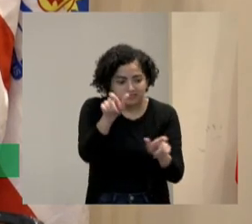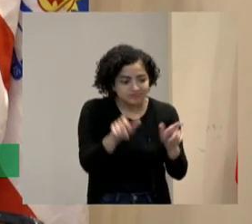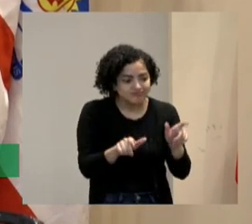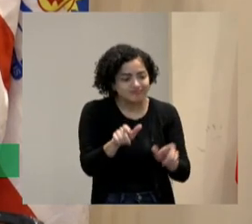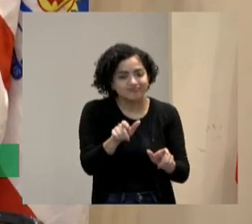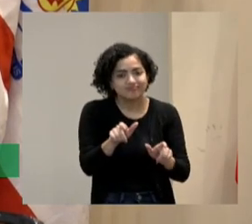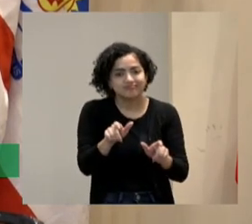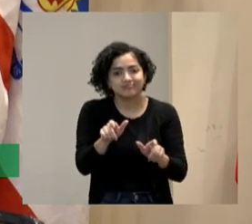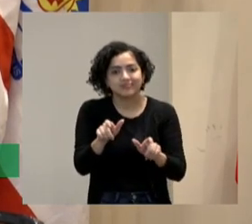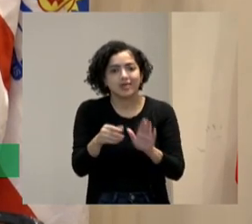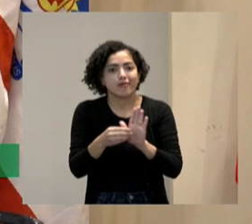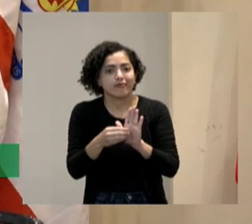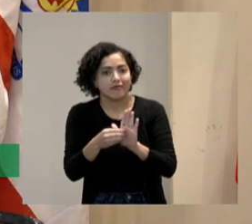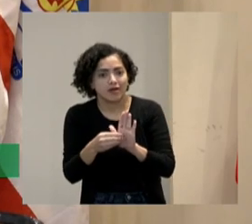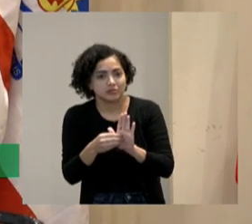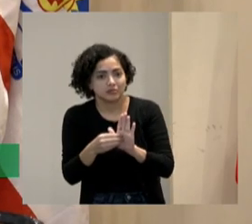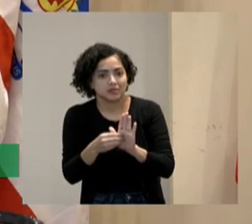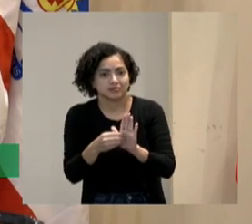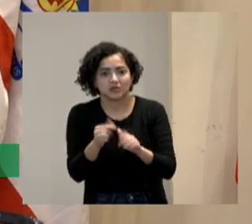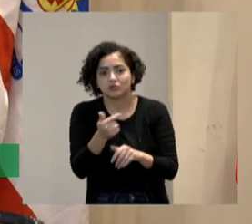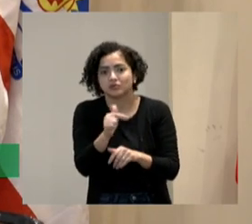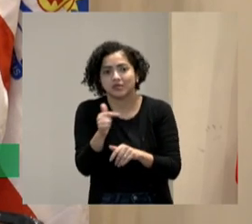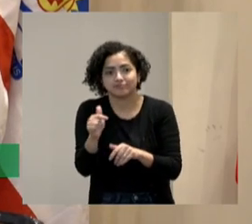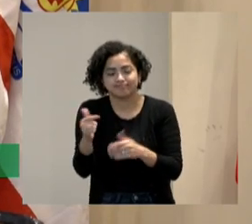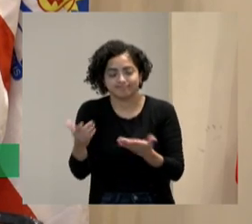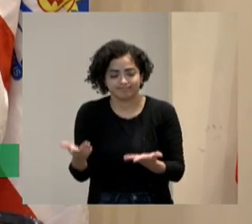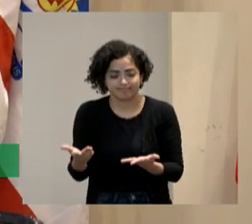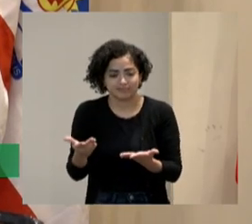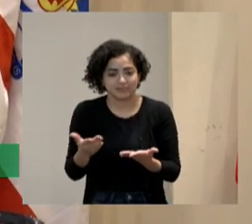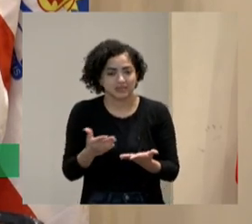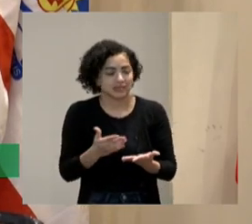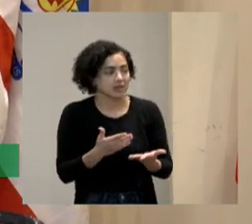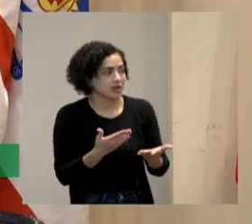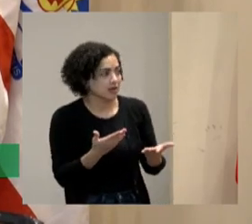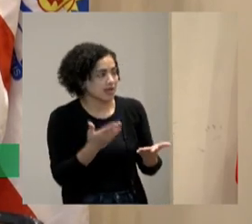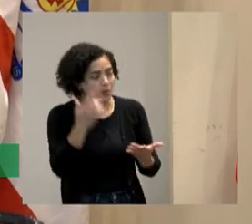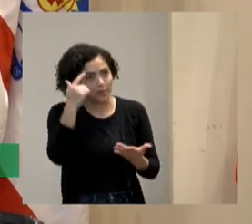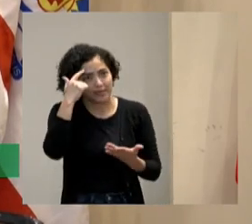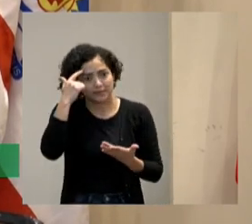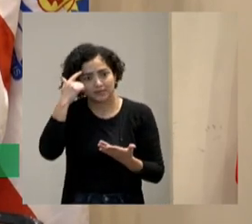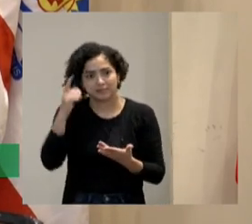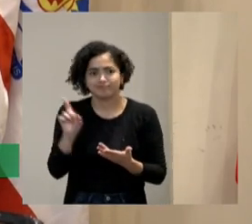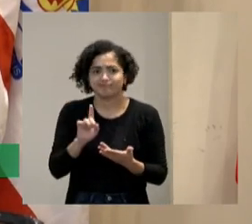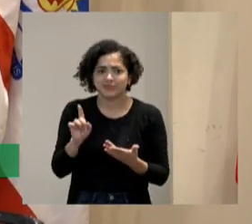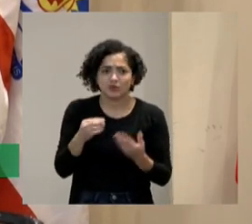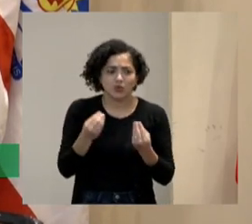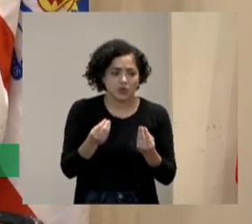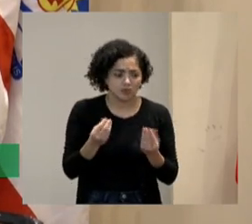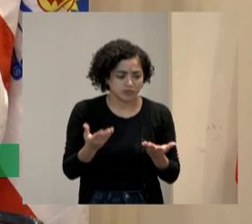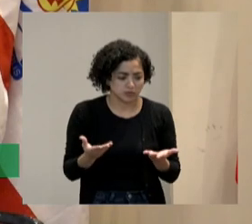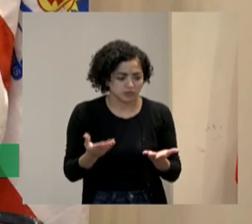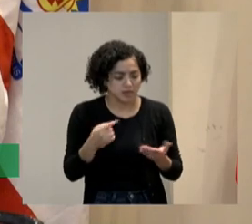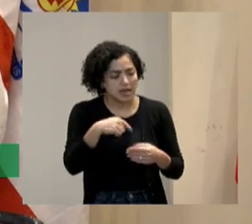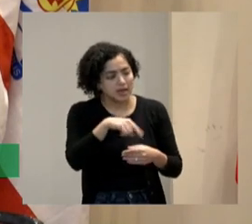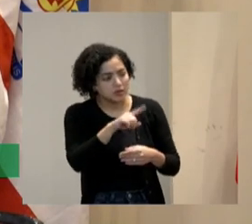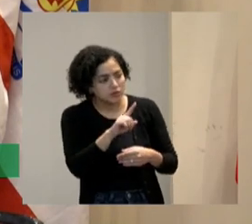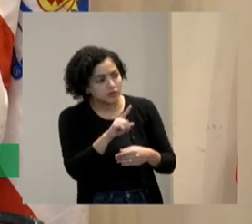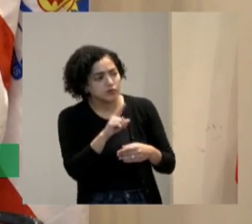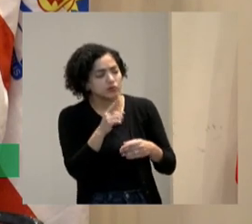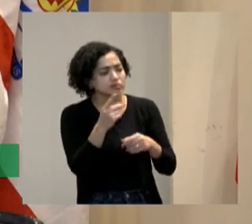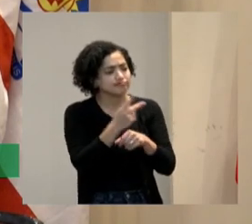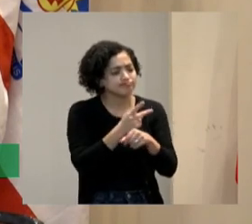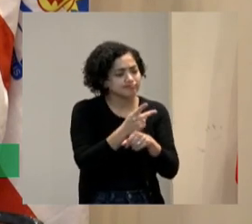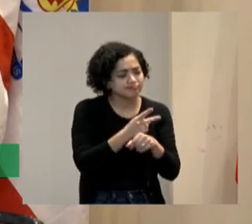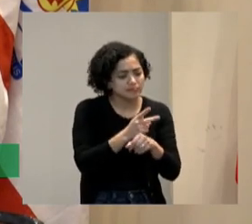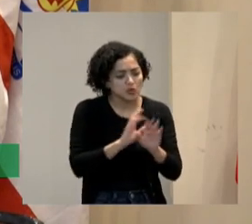Falei, não pode ser. Falei, isso não existe. Aí eu fui atrás do grupo de talent da América do Sul.